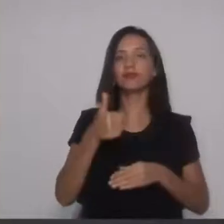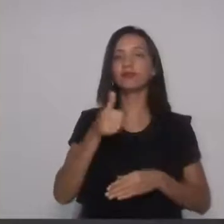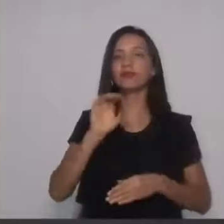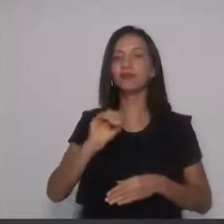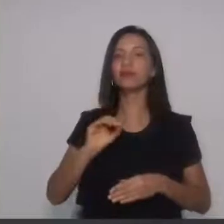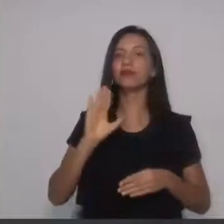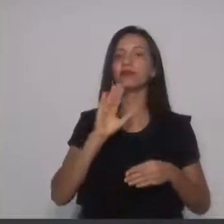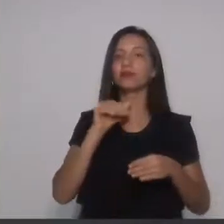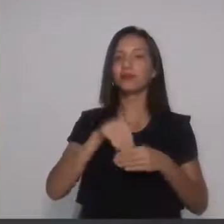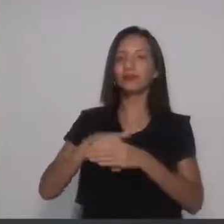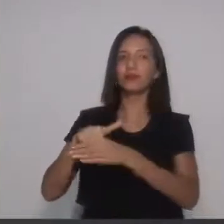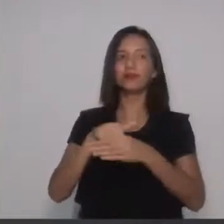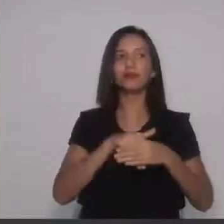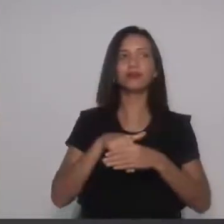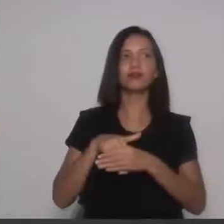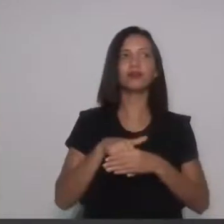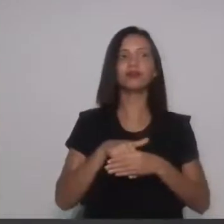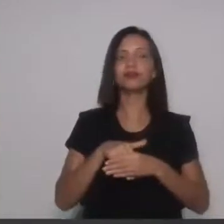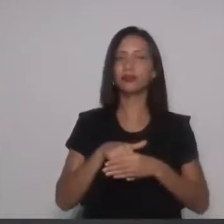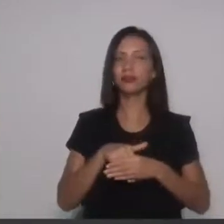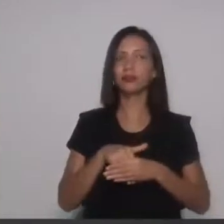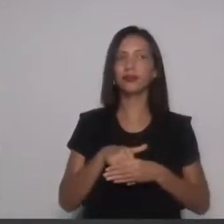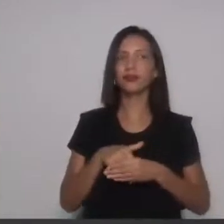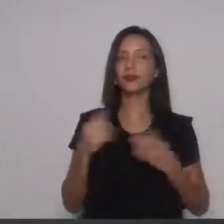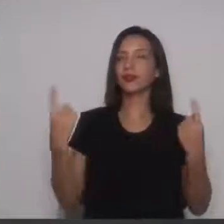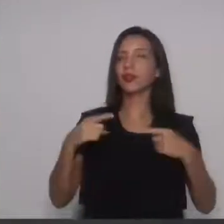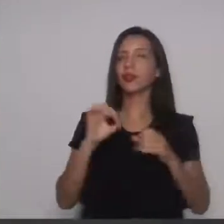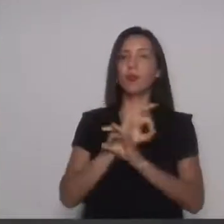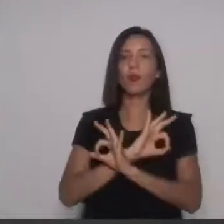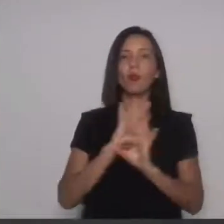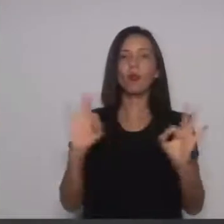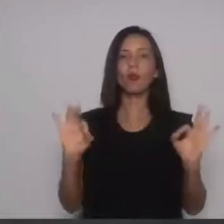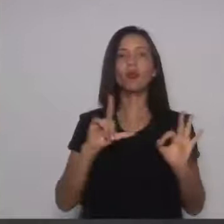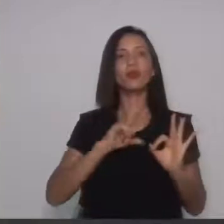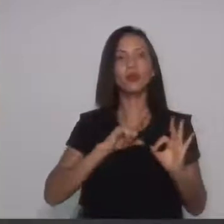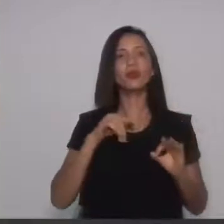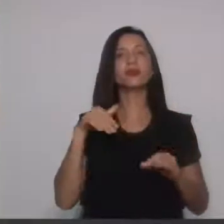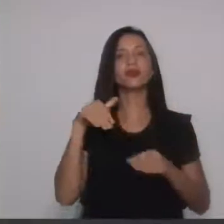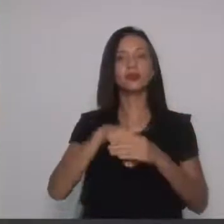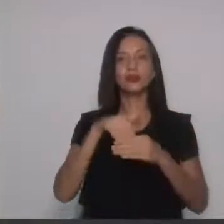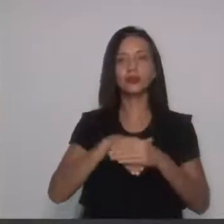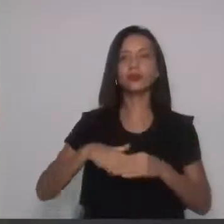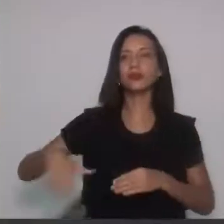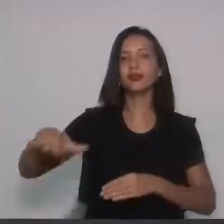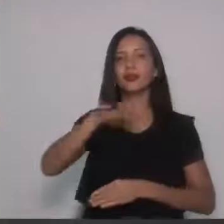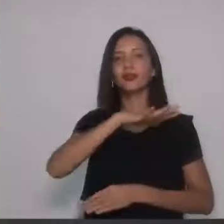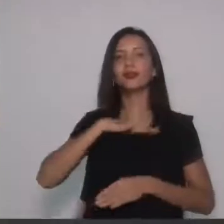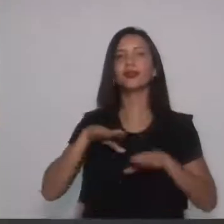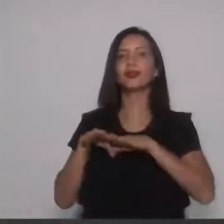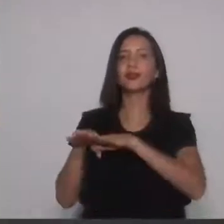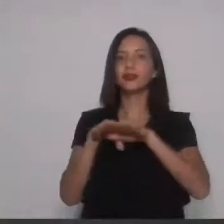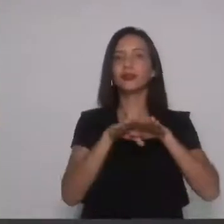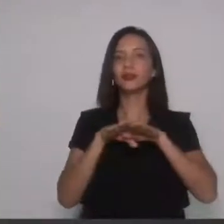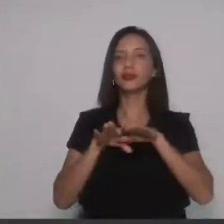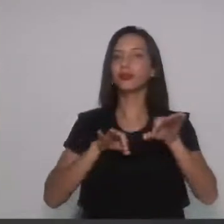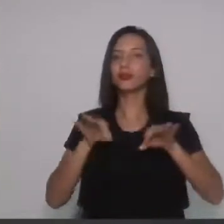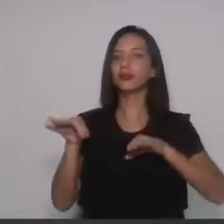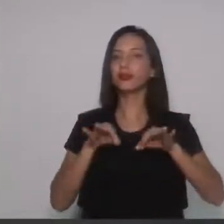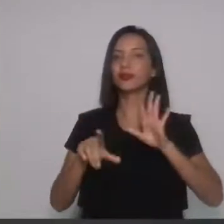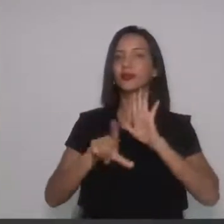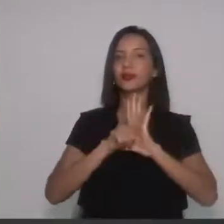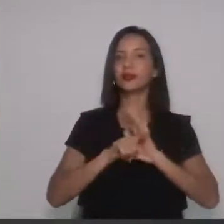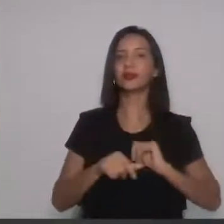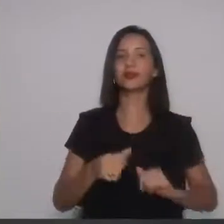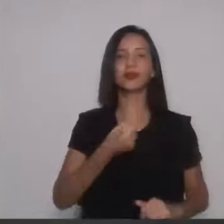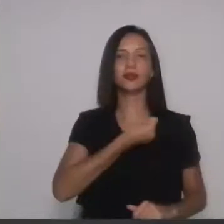favoráveis à aprovação do projeto. Tendo recebido votação unânime favorável em primeira turno de votação, o projeto de lei número 1,